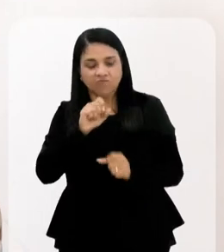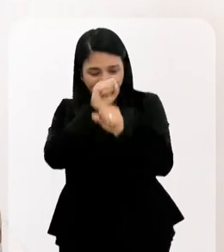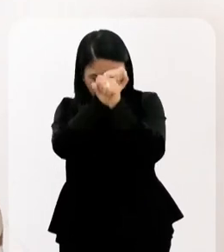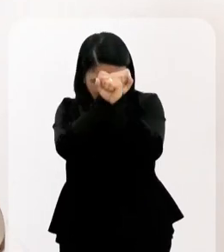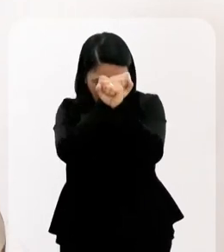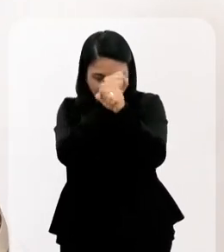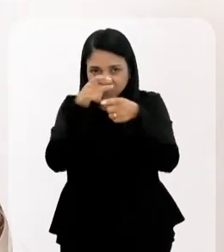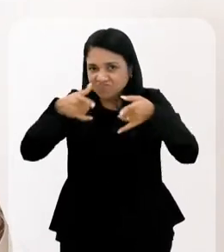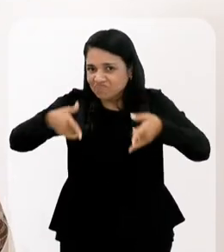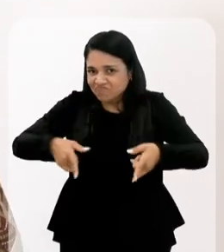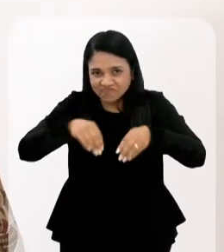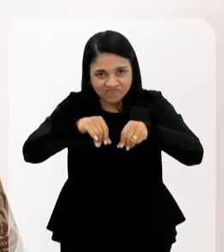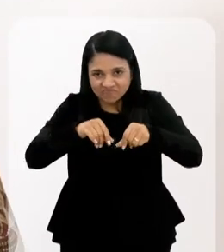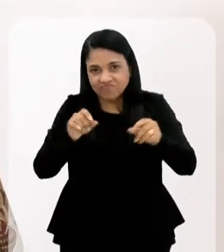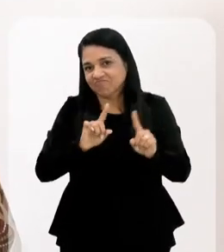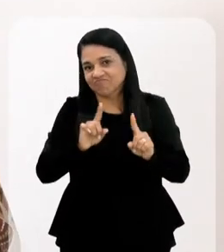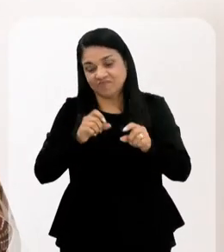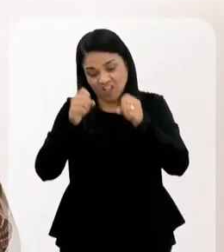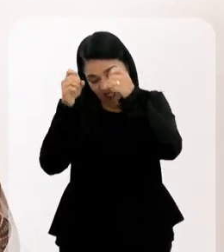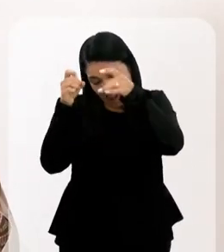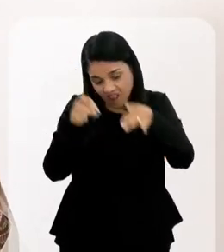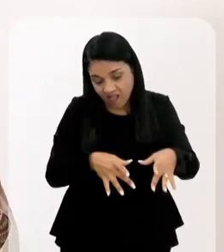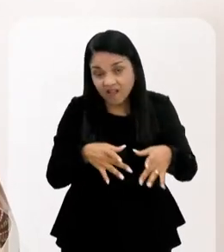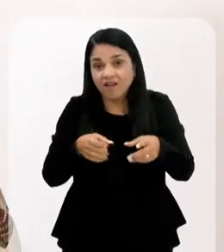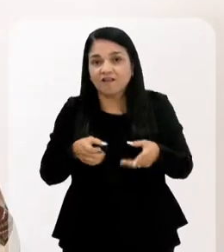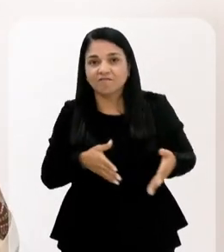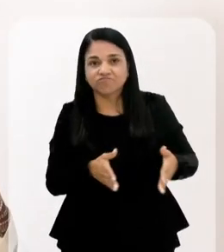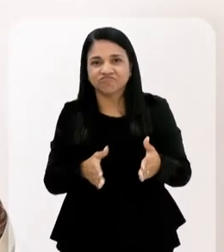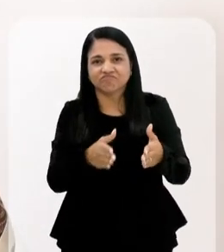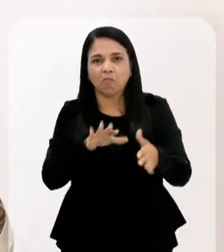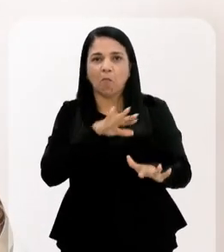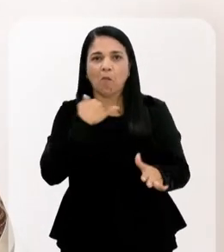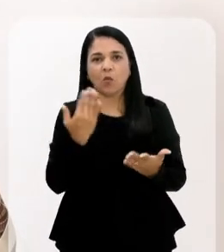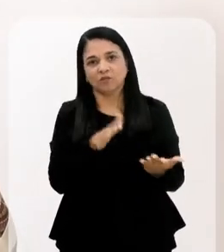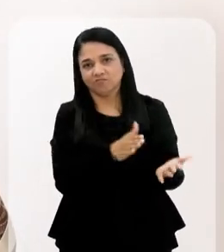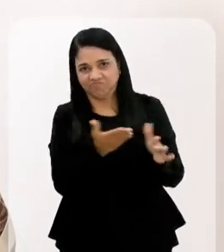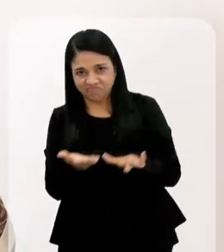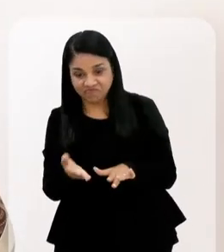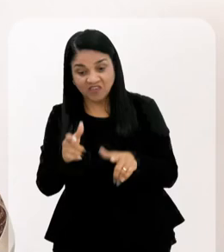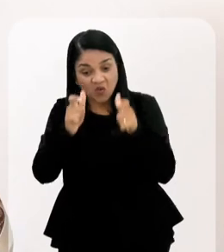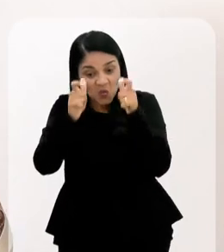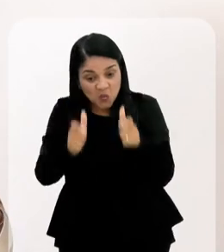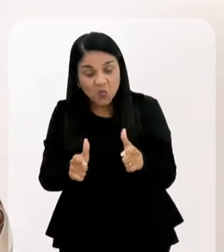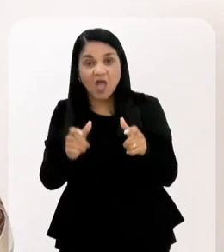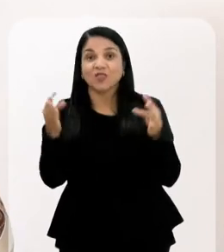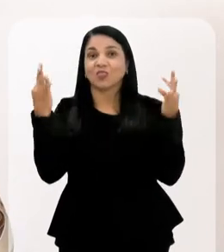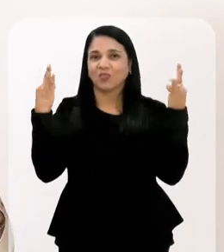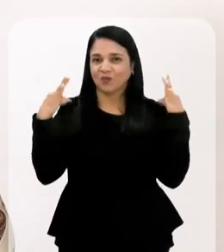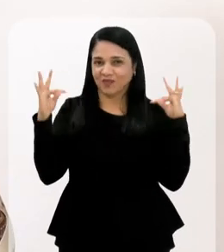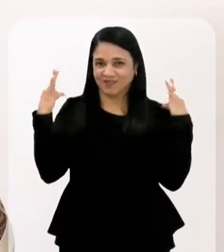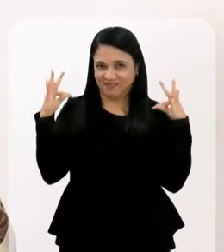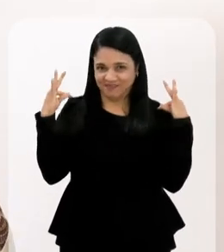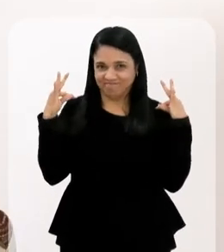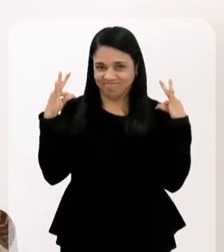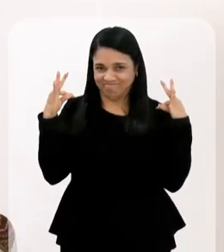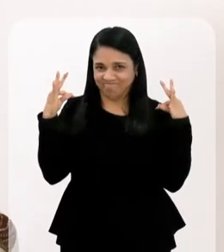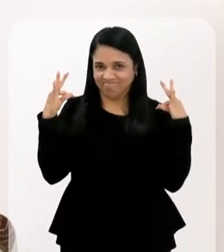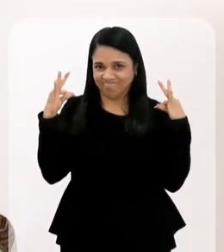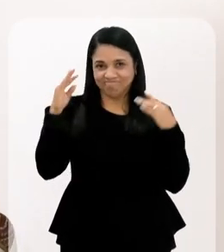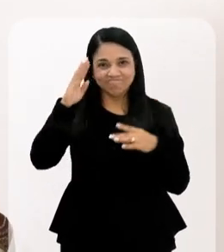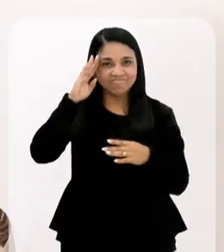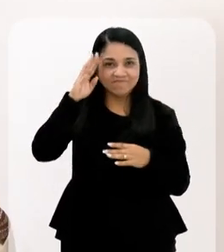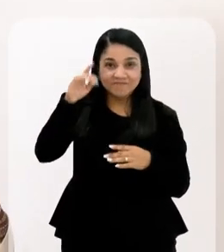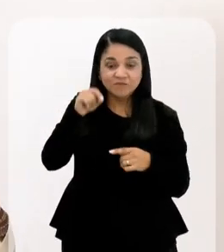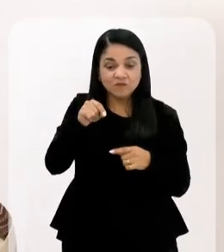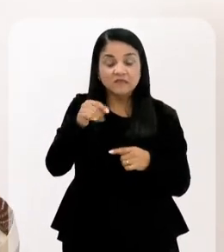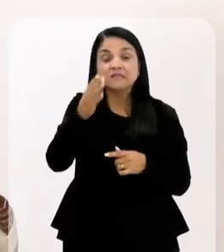se enterravam os escravos, jogavam os escravos ali. Então, aquele lugar também é um lugar turístico, é um ponto